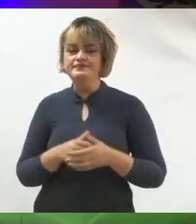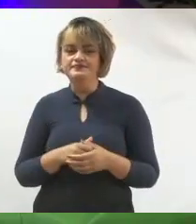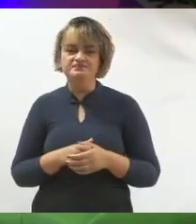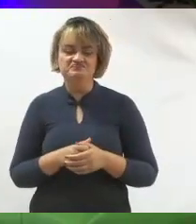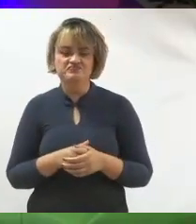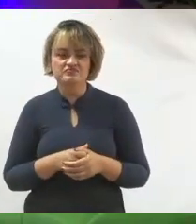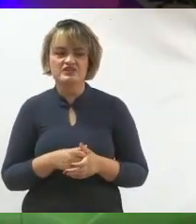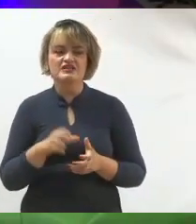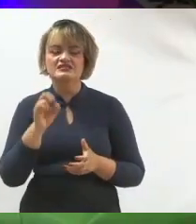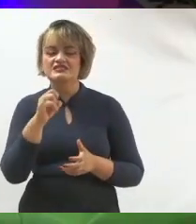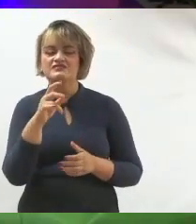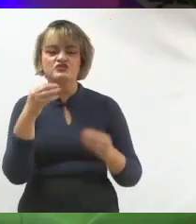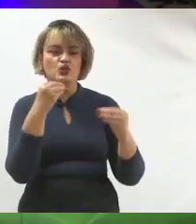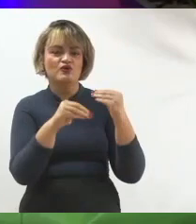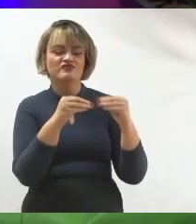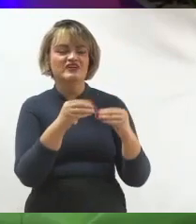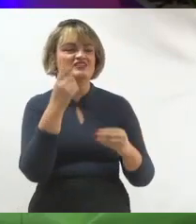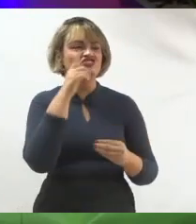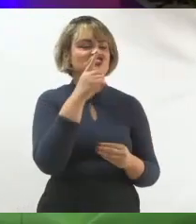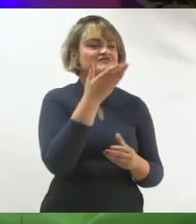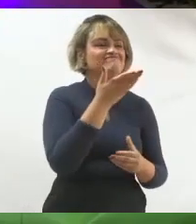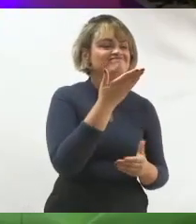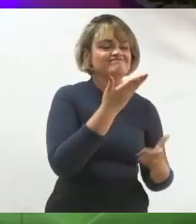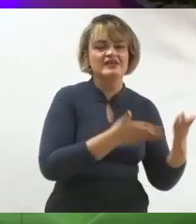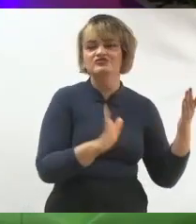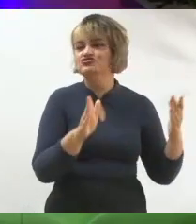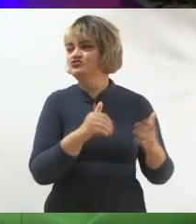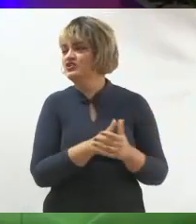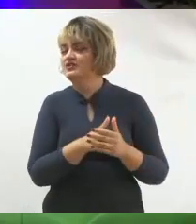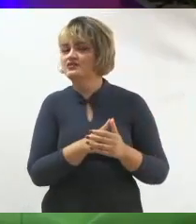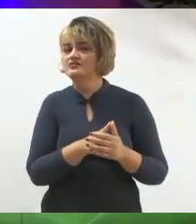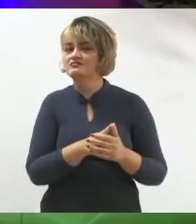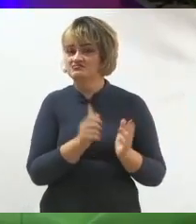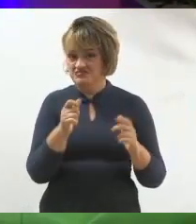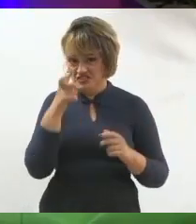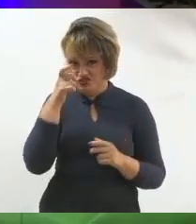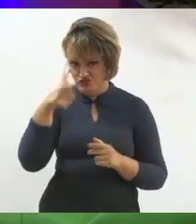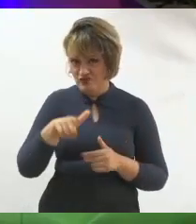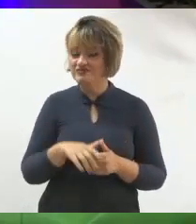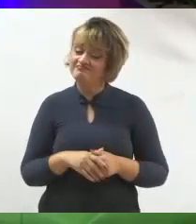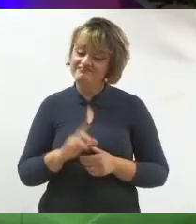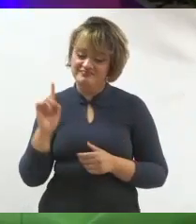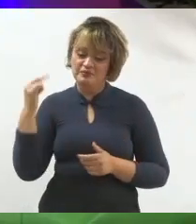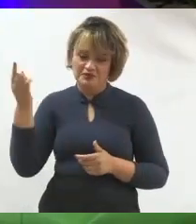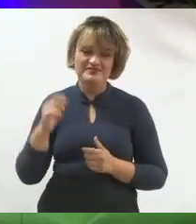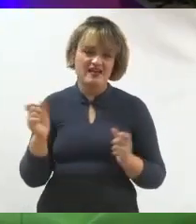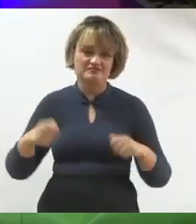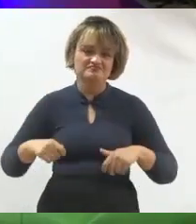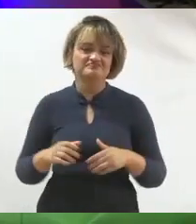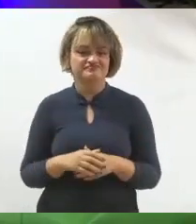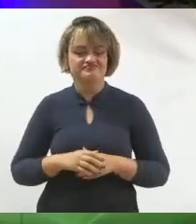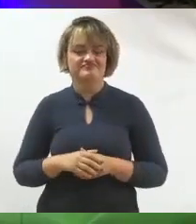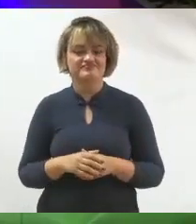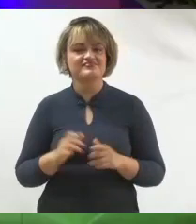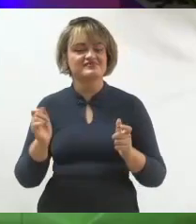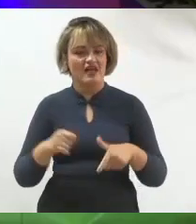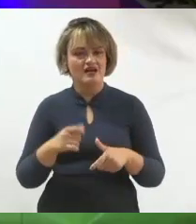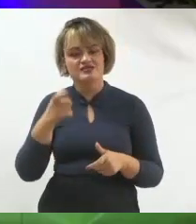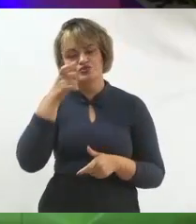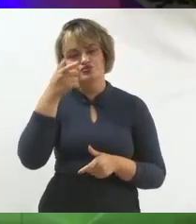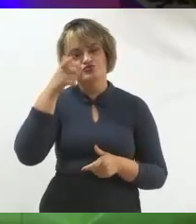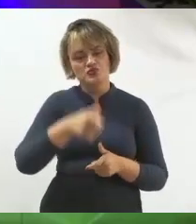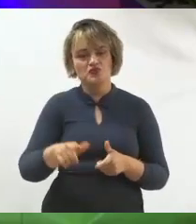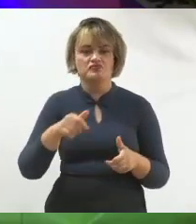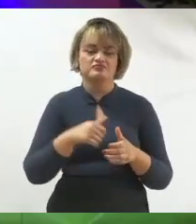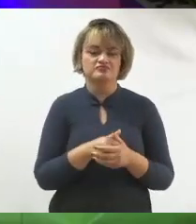Se você perdeu a novela no dia que ia passar, você consegue ver o episódio depois, você consegue ver a cena de novo,